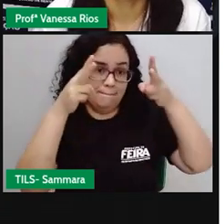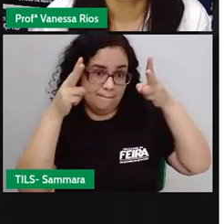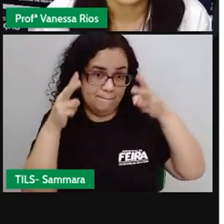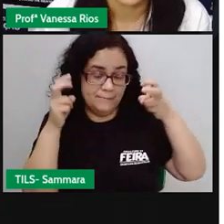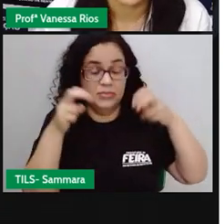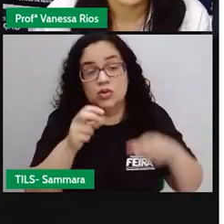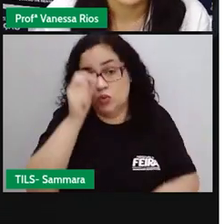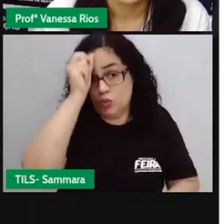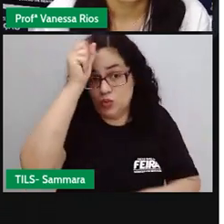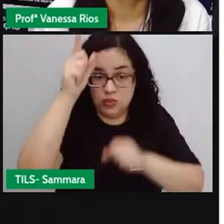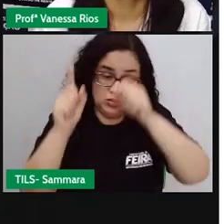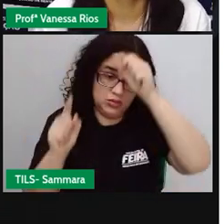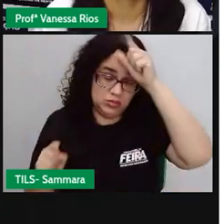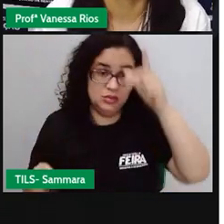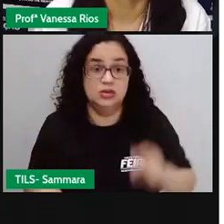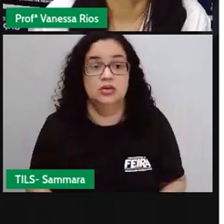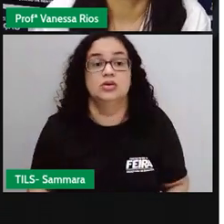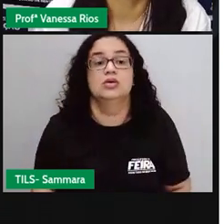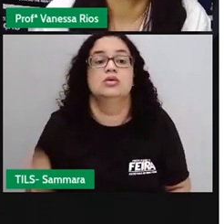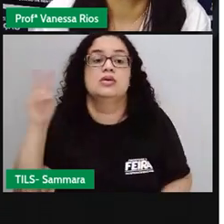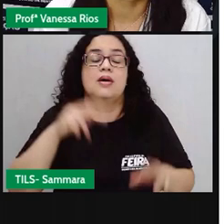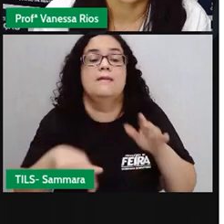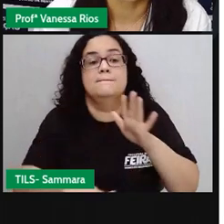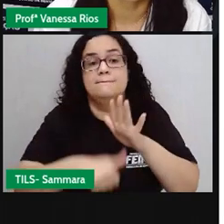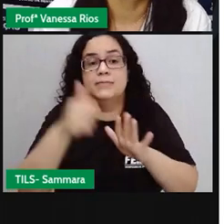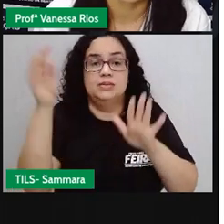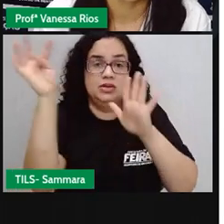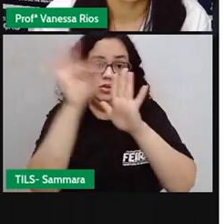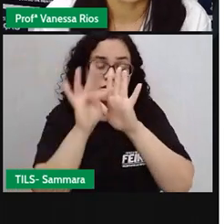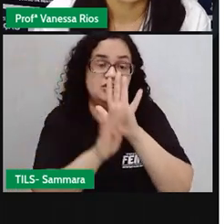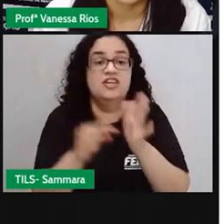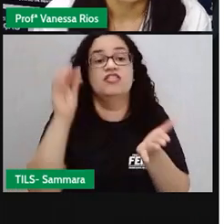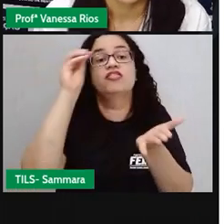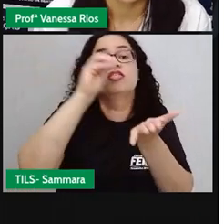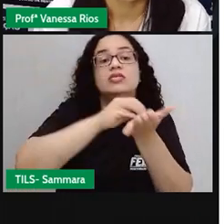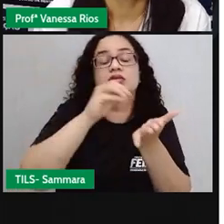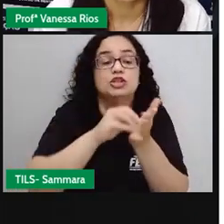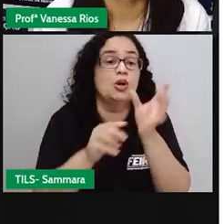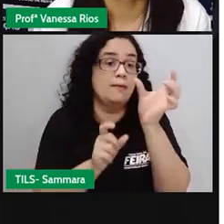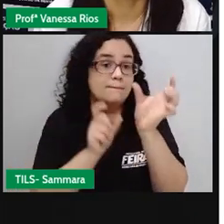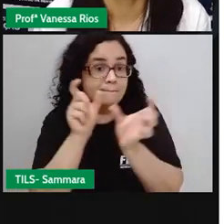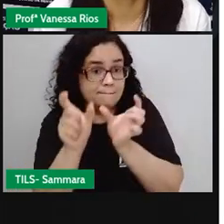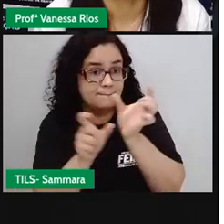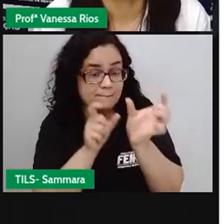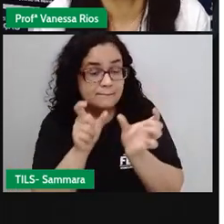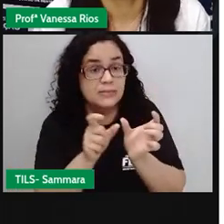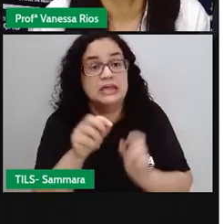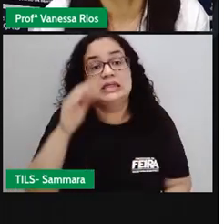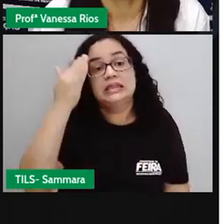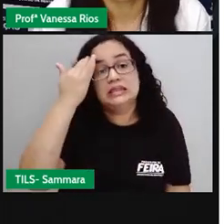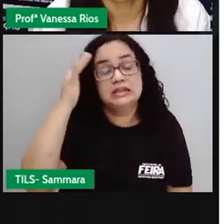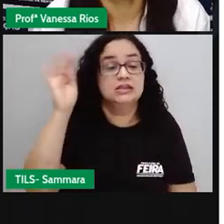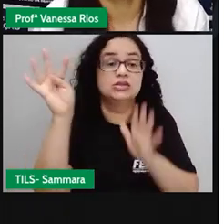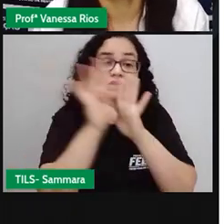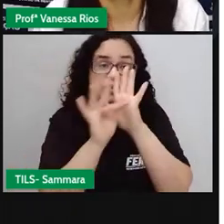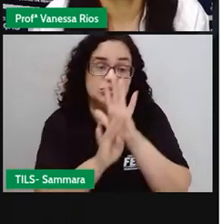algumas ideias quando observa o primeiro texto faltando palavras. Mas a compreensão do texto, no total, a gente só